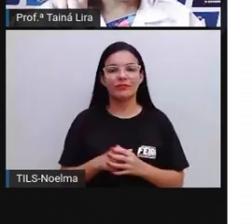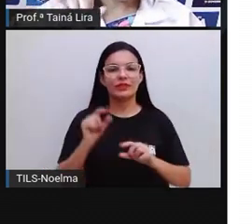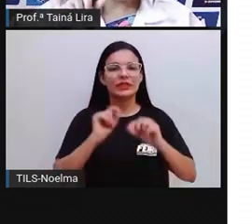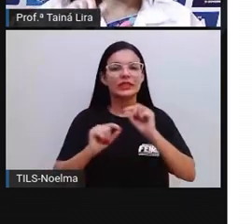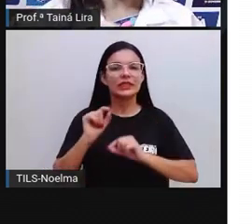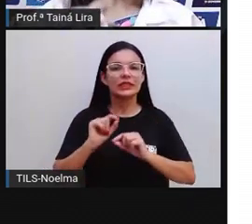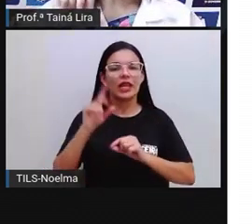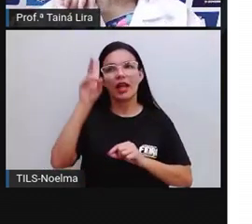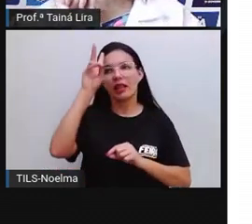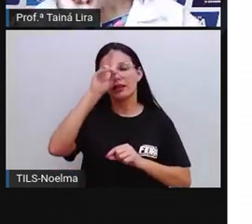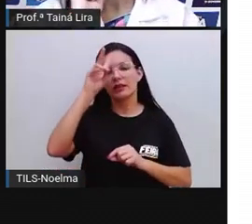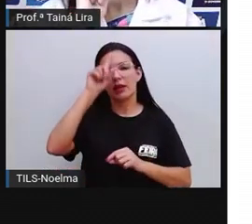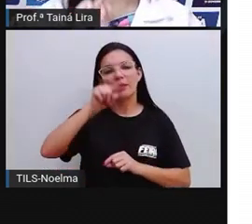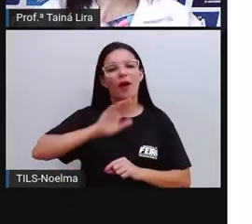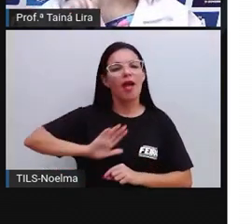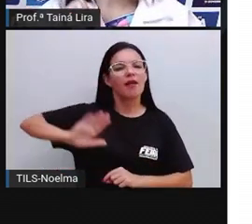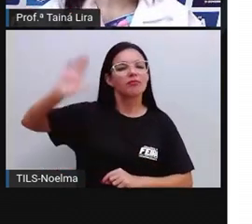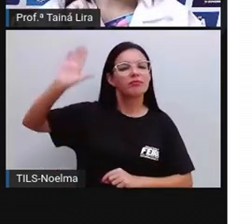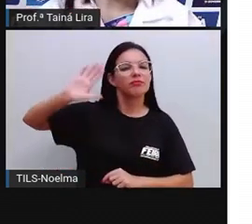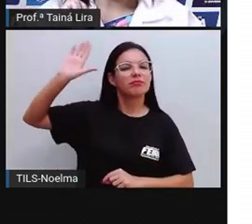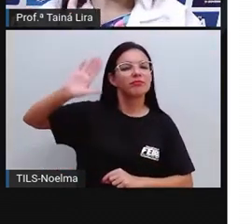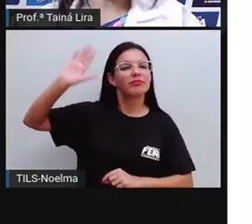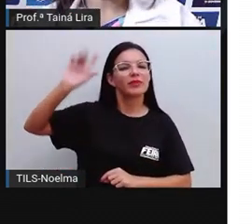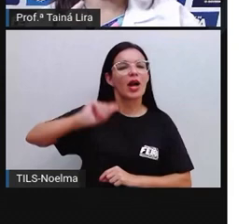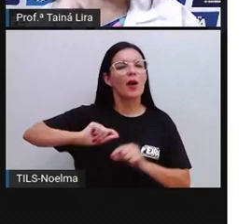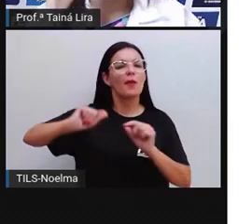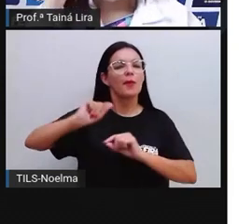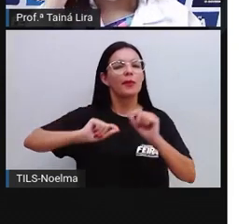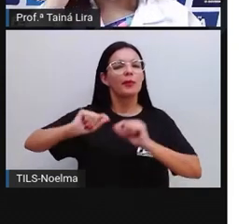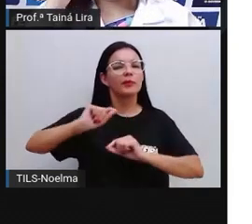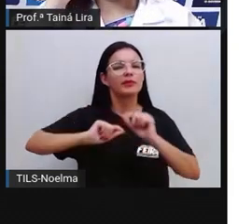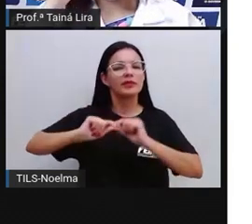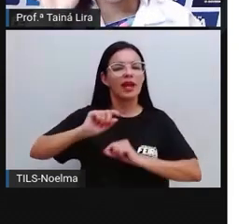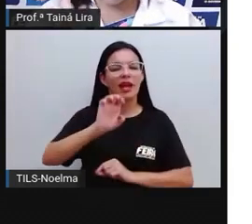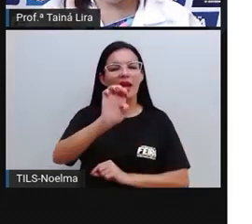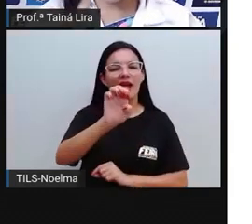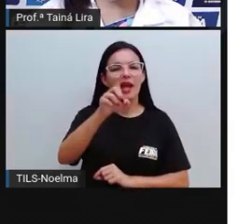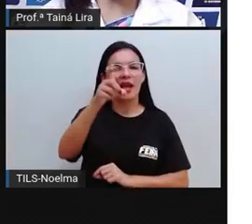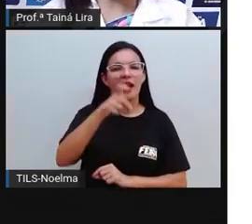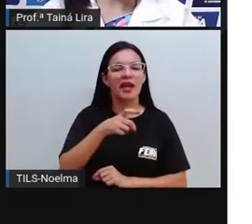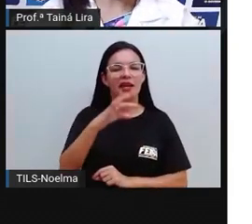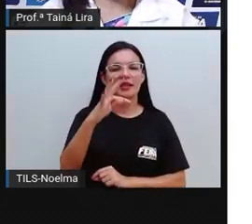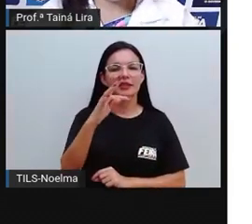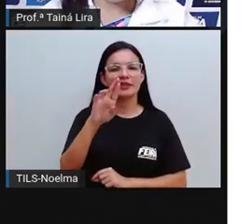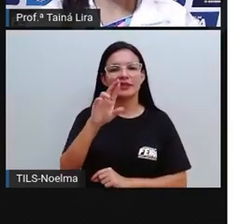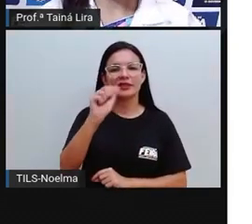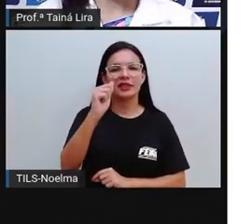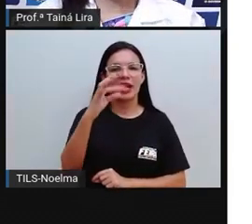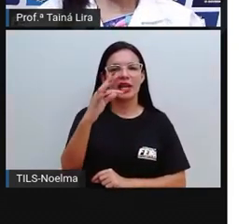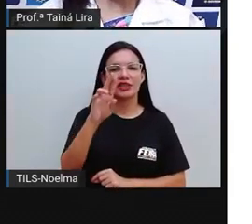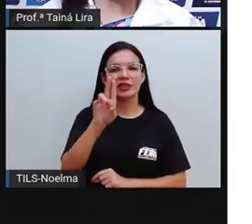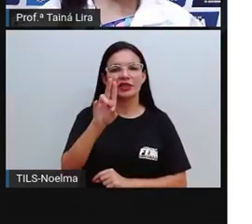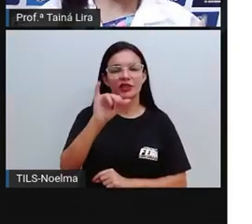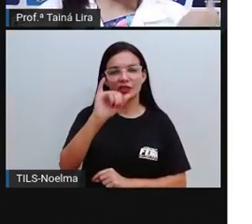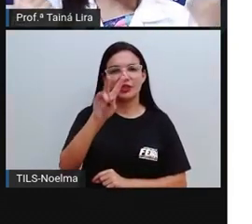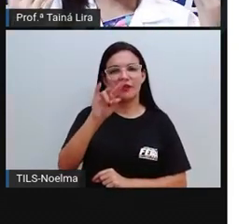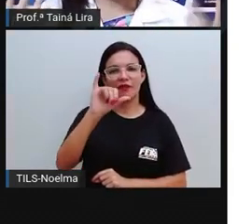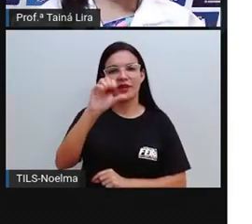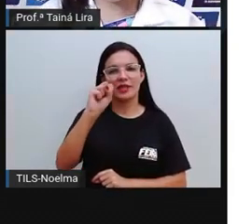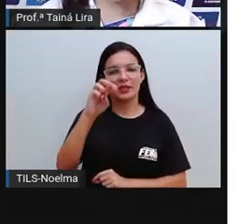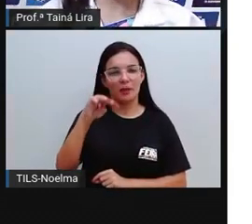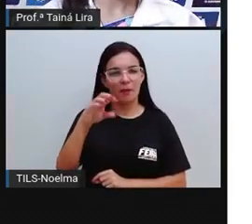aí lembra? Levanta aí a mão para prover quem está bem ligadinho aí nas nossas aulas. Quem aí lembra que nós